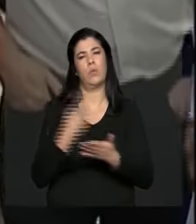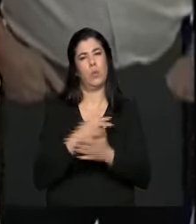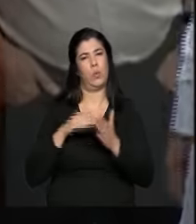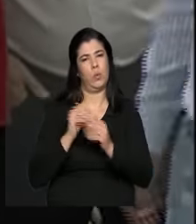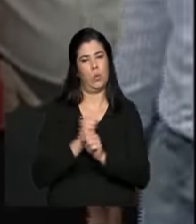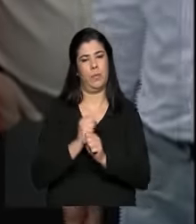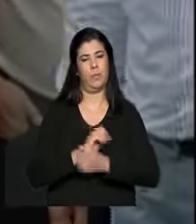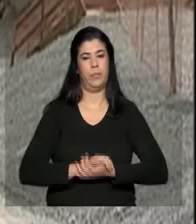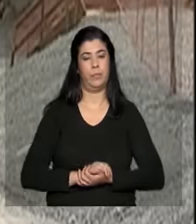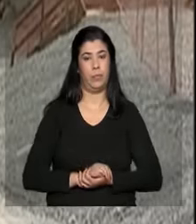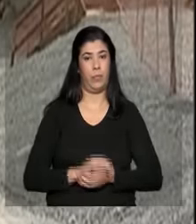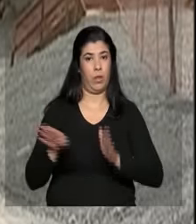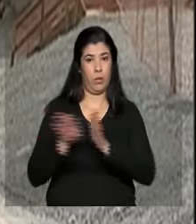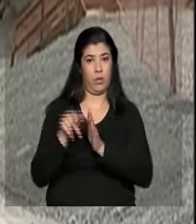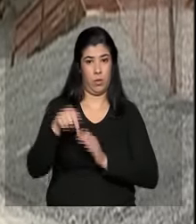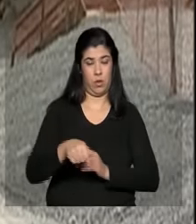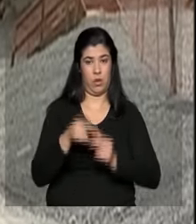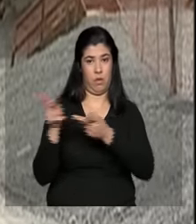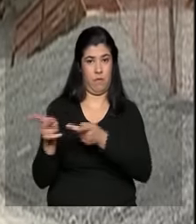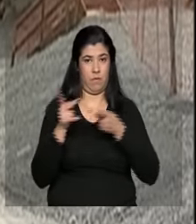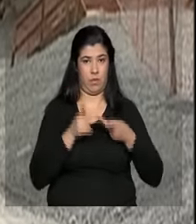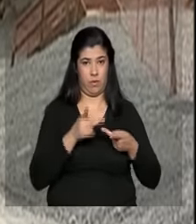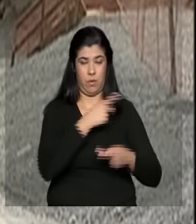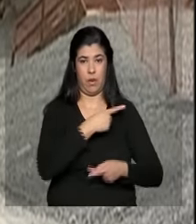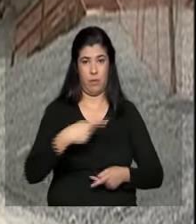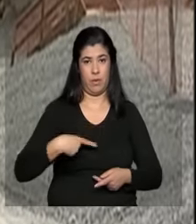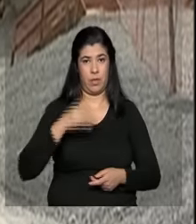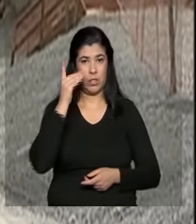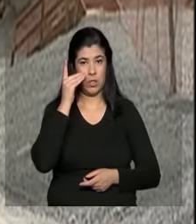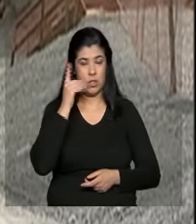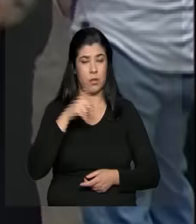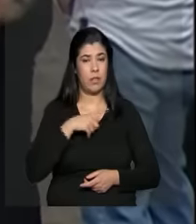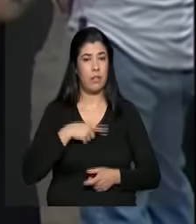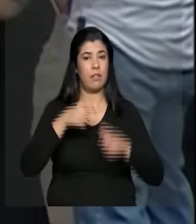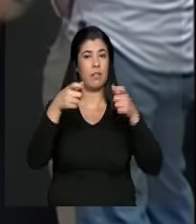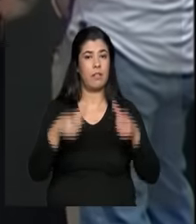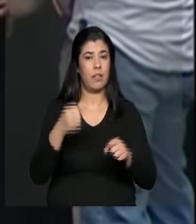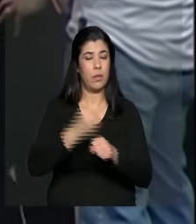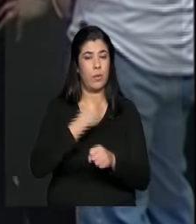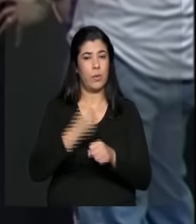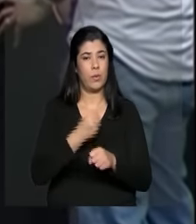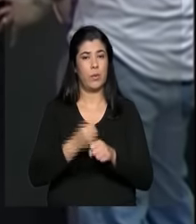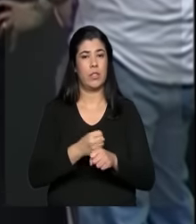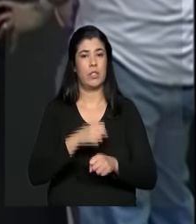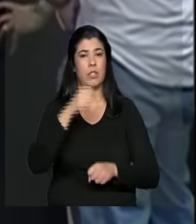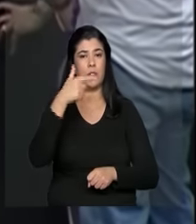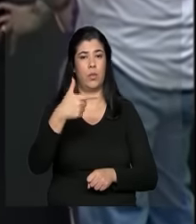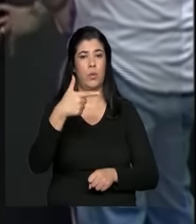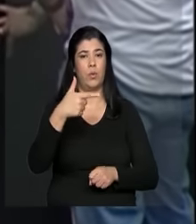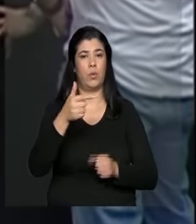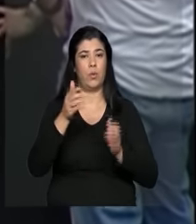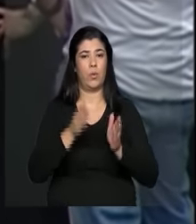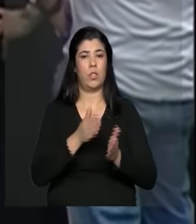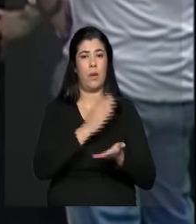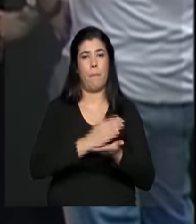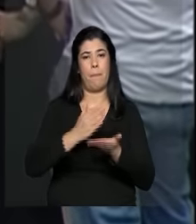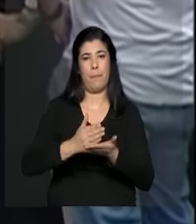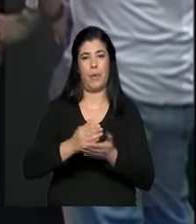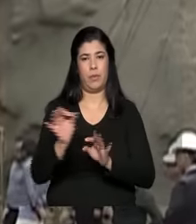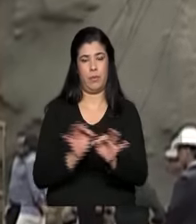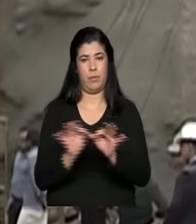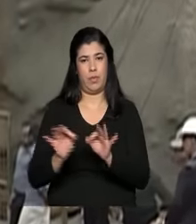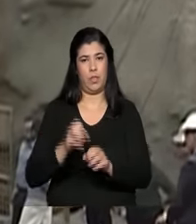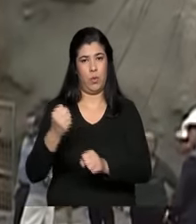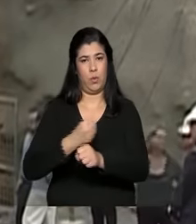Durante a visita a obras de integração do Rio São Francisco, onde estão sendo executadas duas etapas do projeto, com a